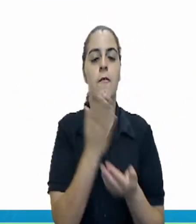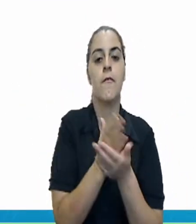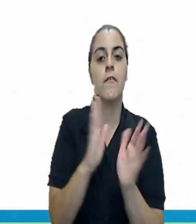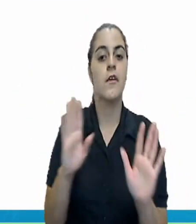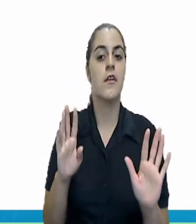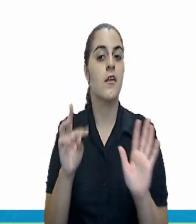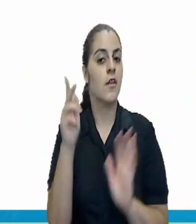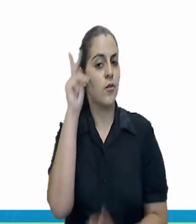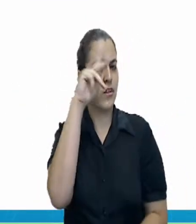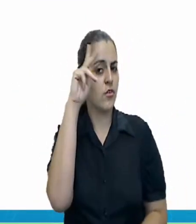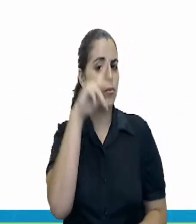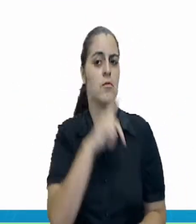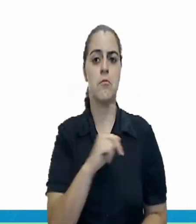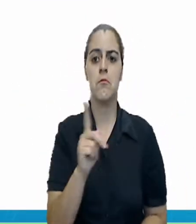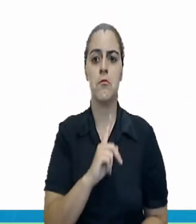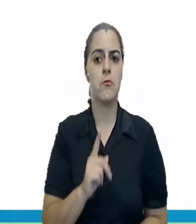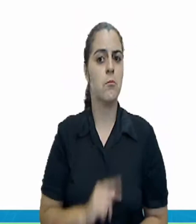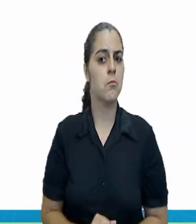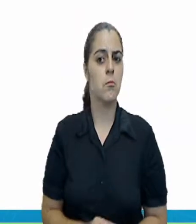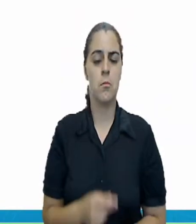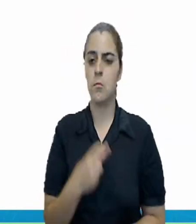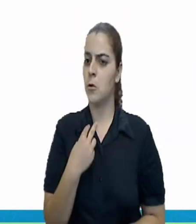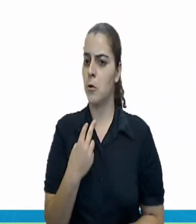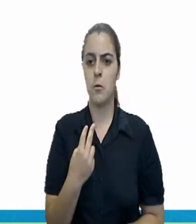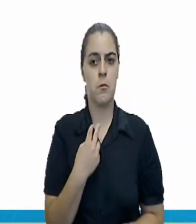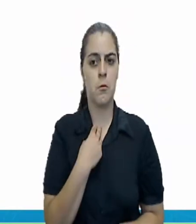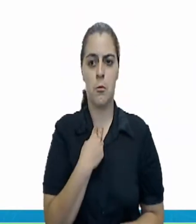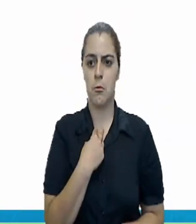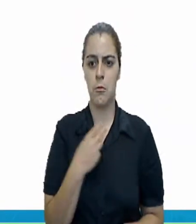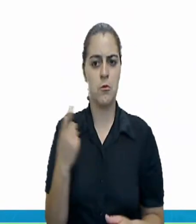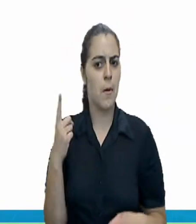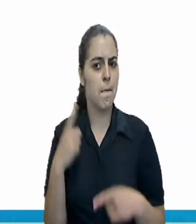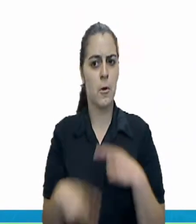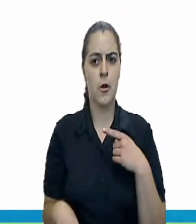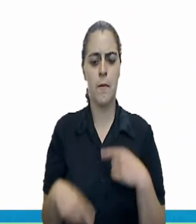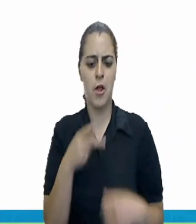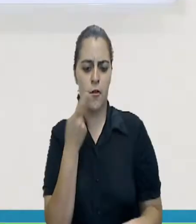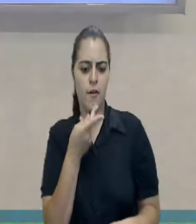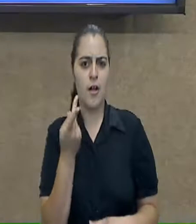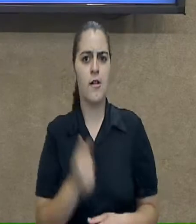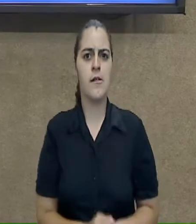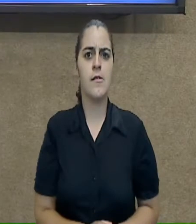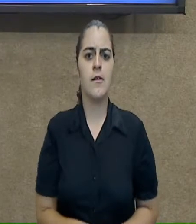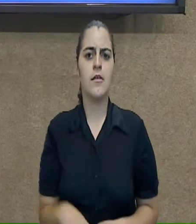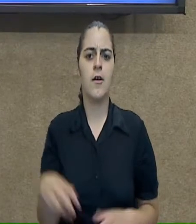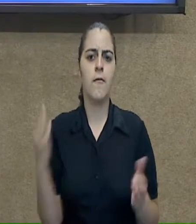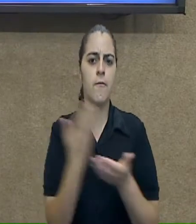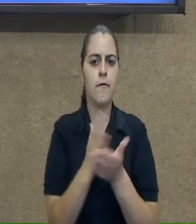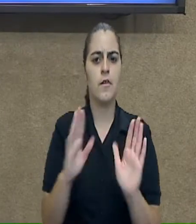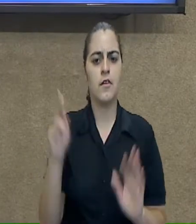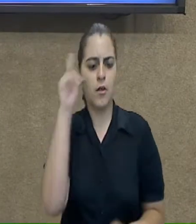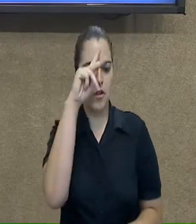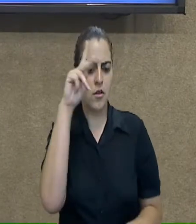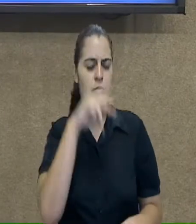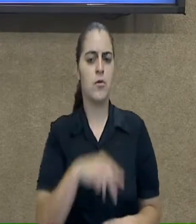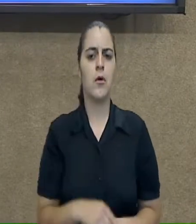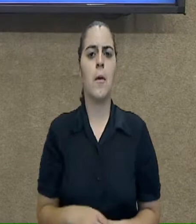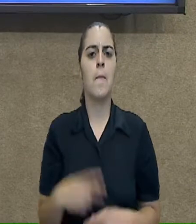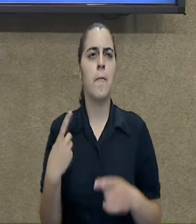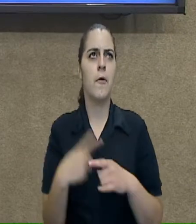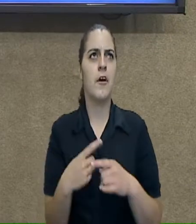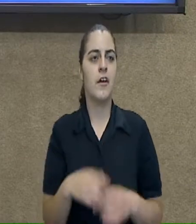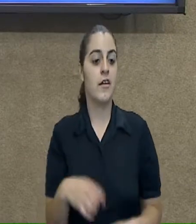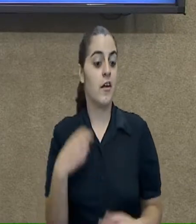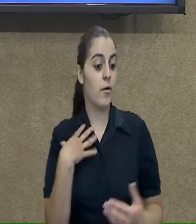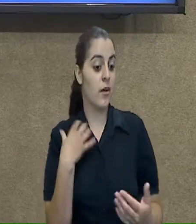final da história. Você não pode contar. Se você contar, a pessoa vai perder o interesse. Então